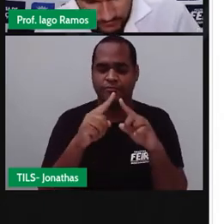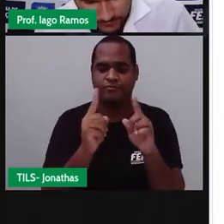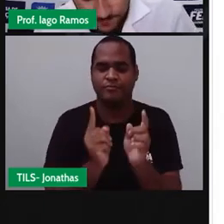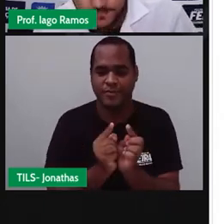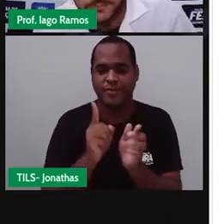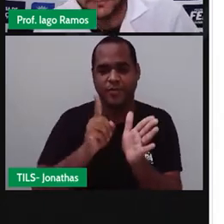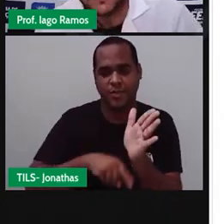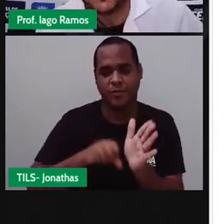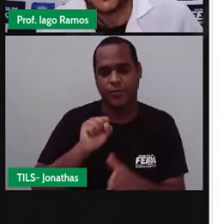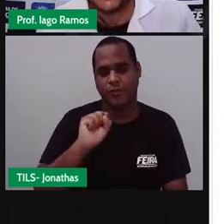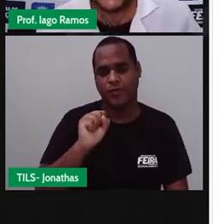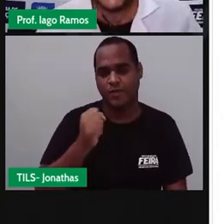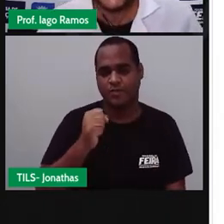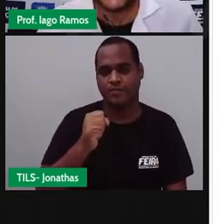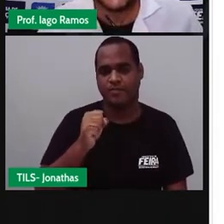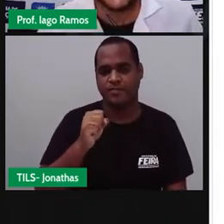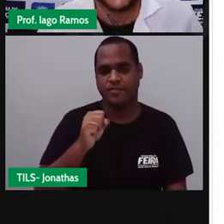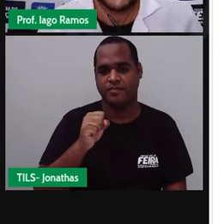menos 8.